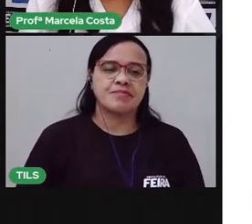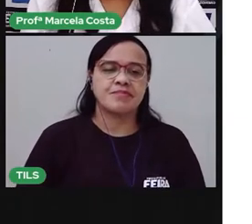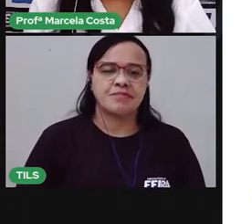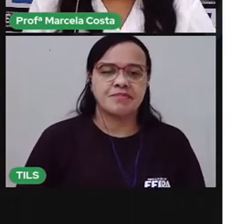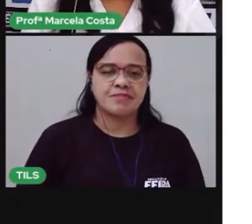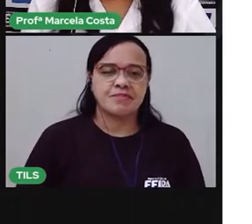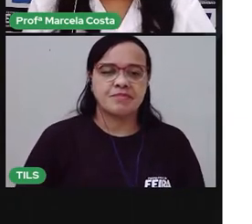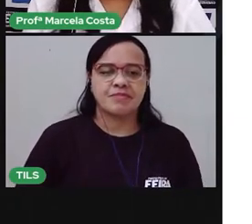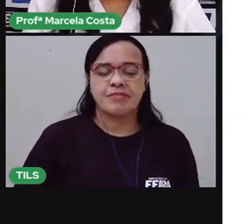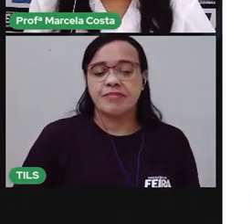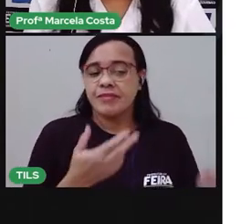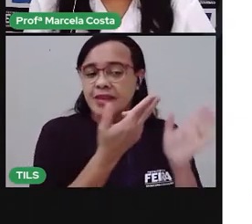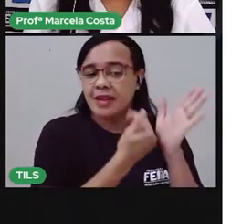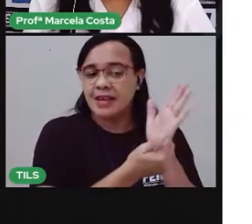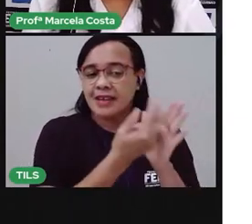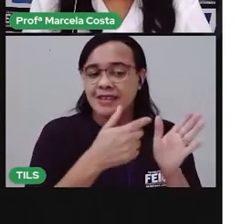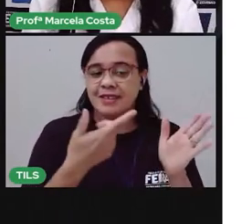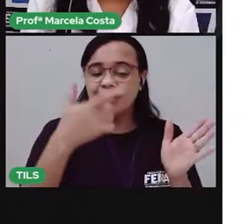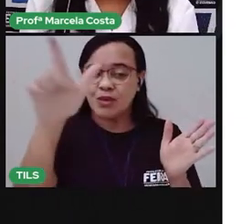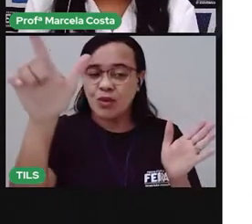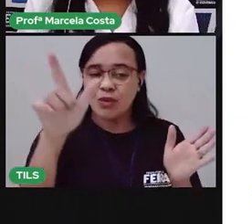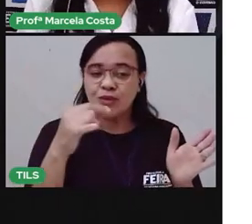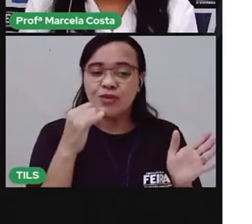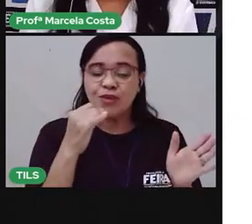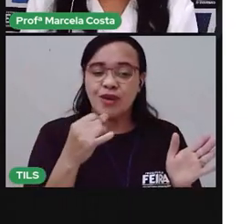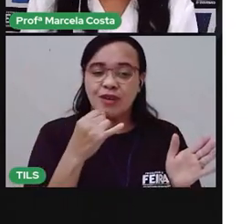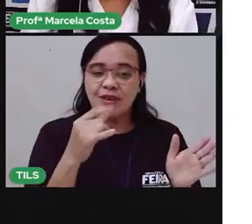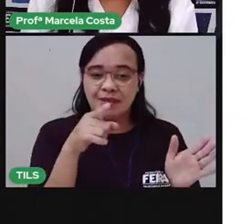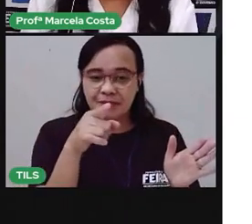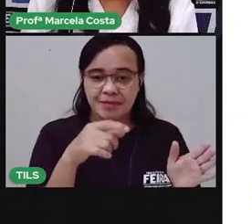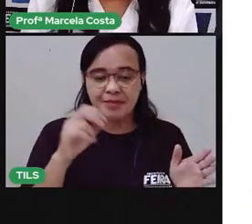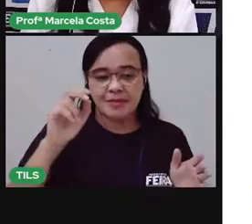Outro exemplo. Pipoca.